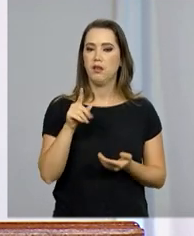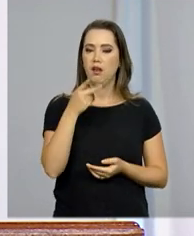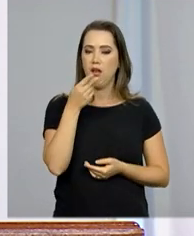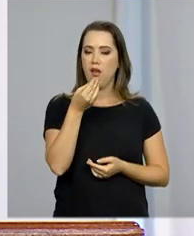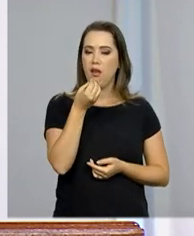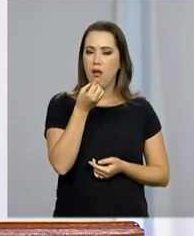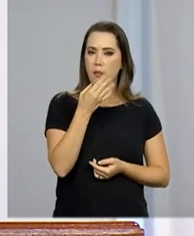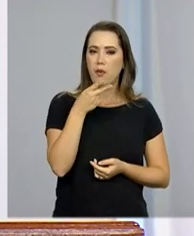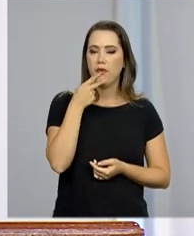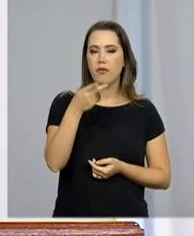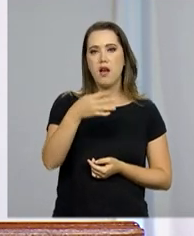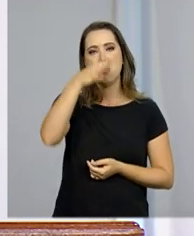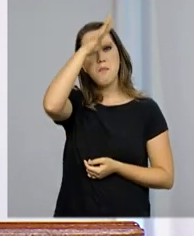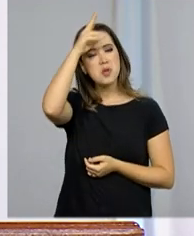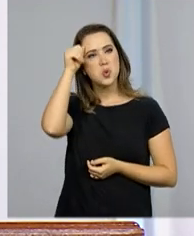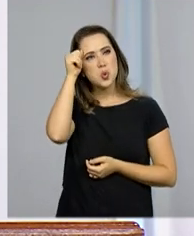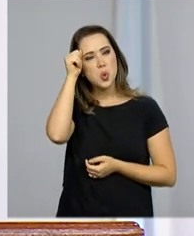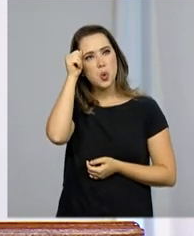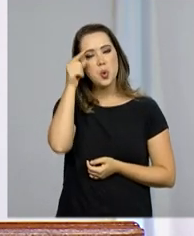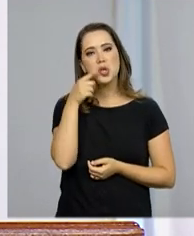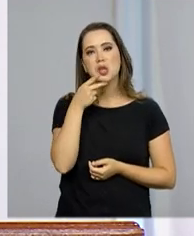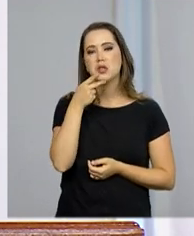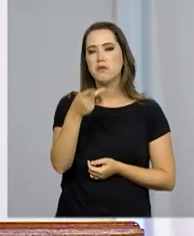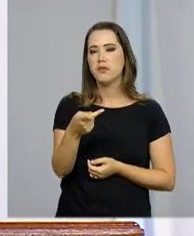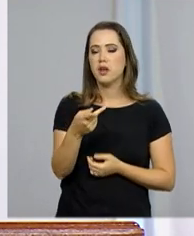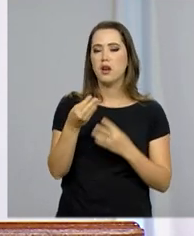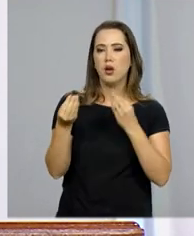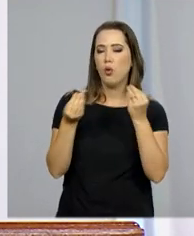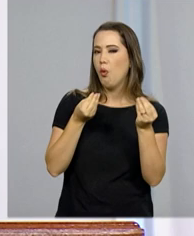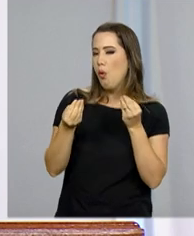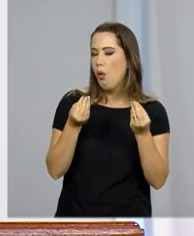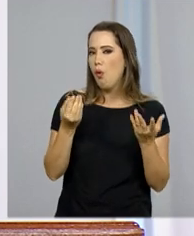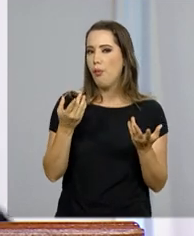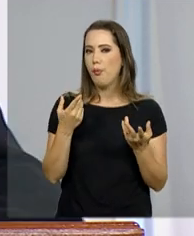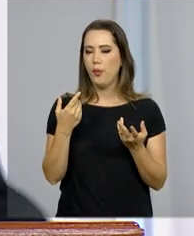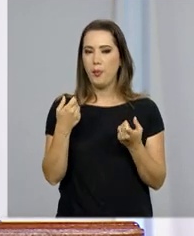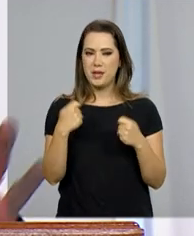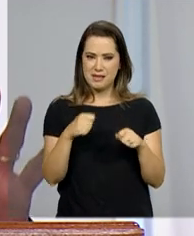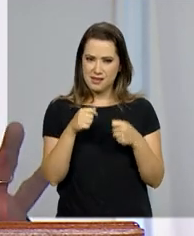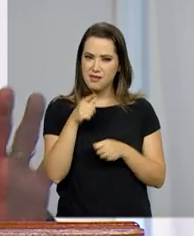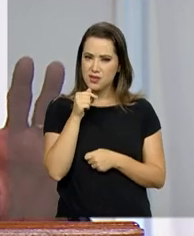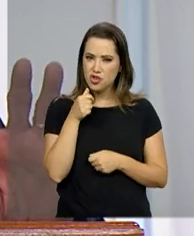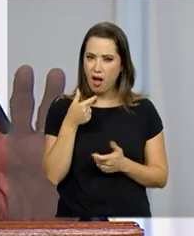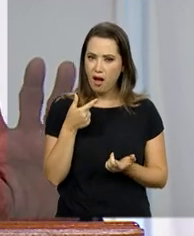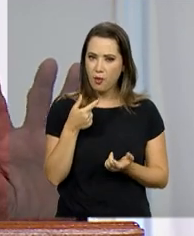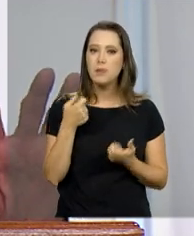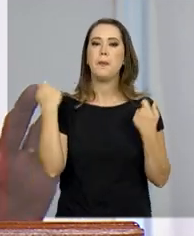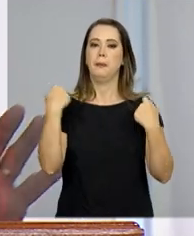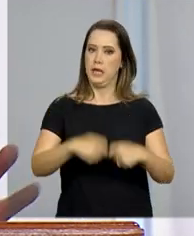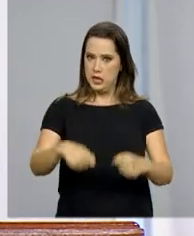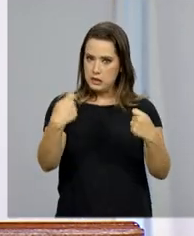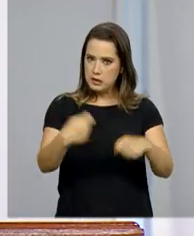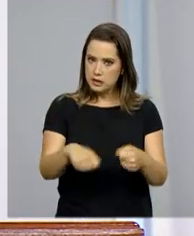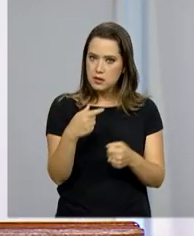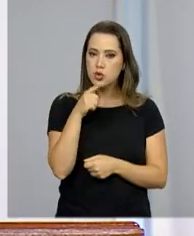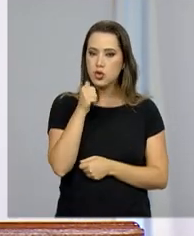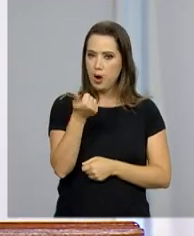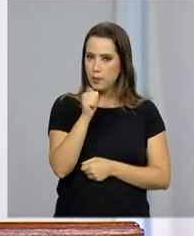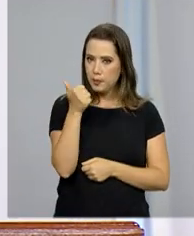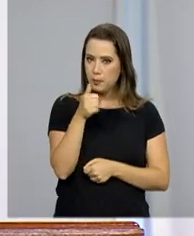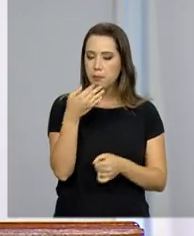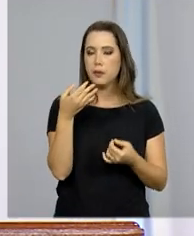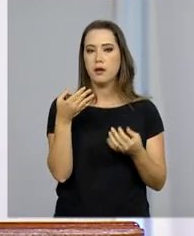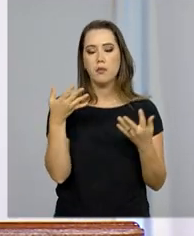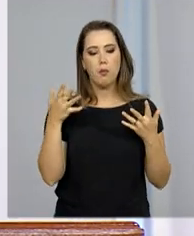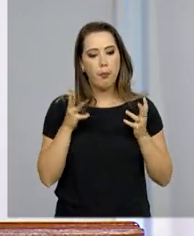fala na Amazônia, repito aqui as palavras do meu trame, a impressão que se tem que não é preciso cuidar disso. Mas quando se fala